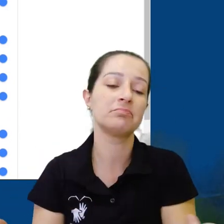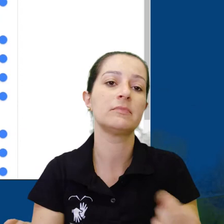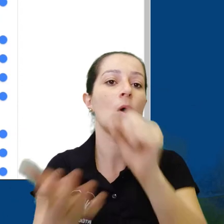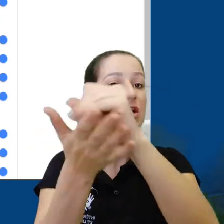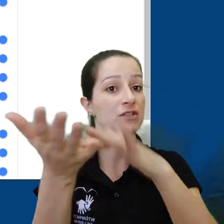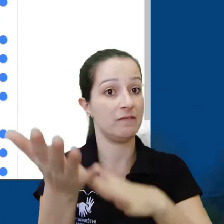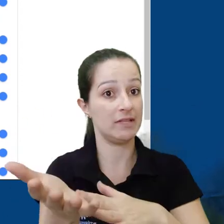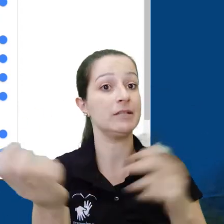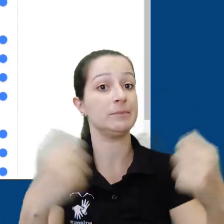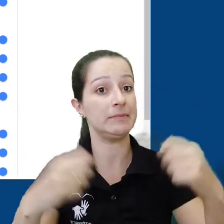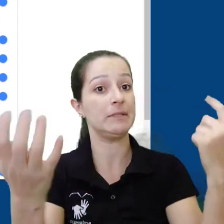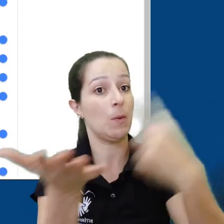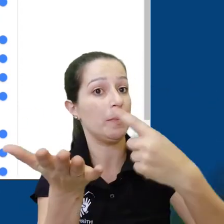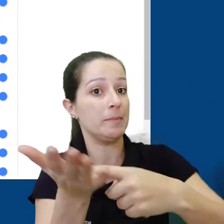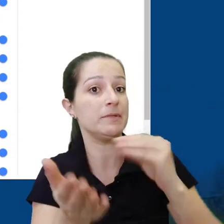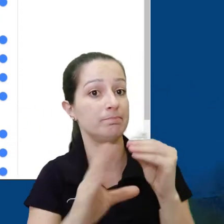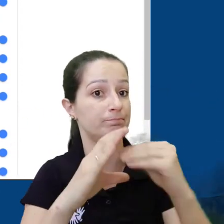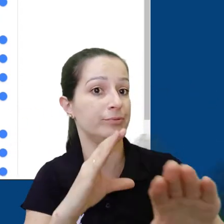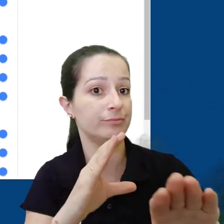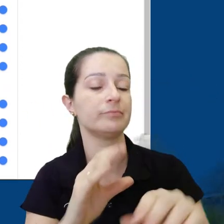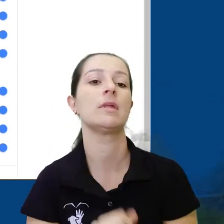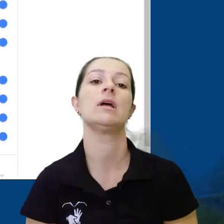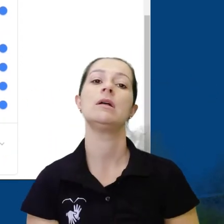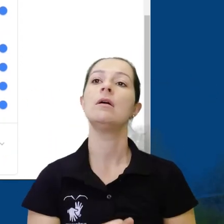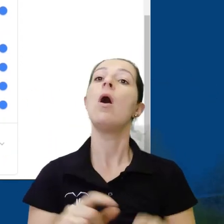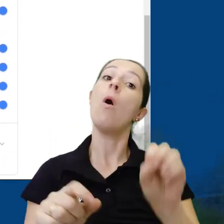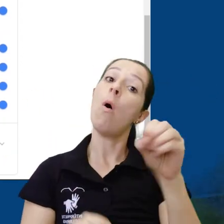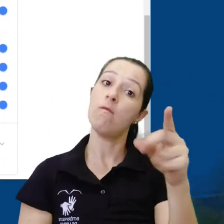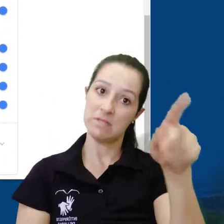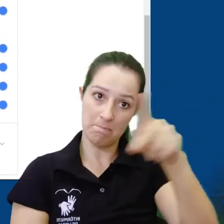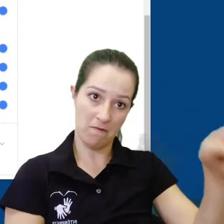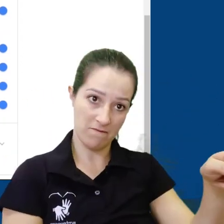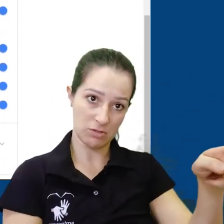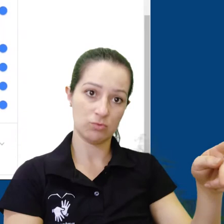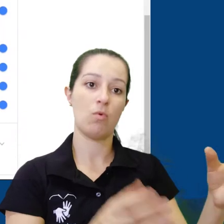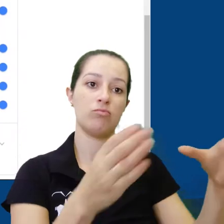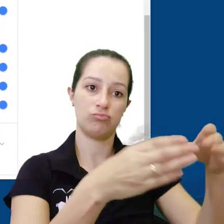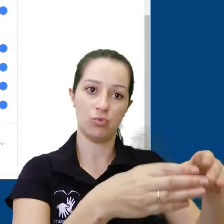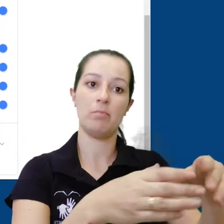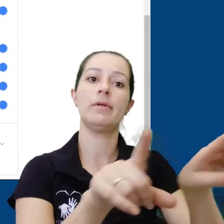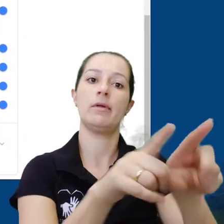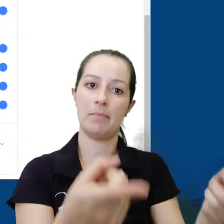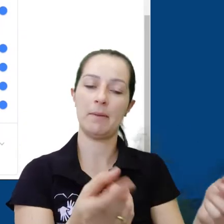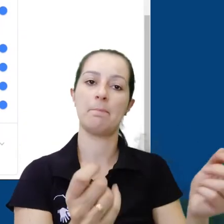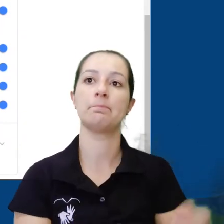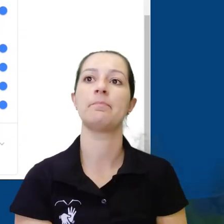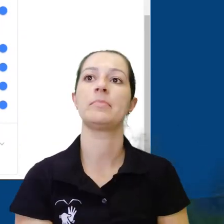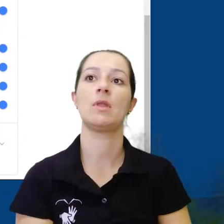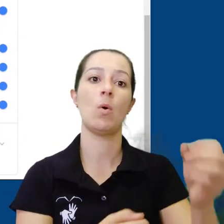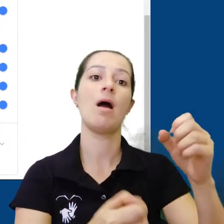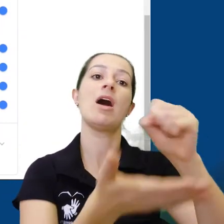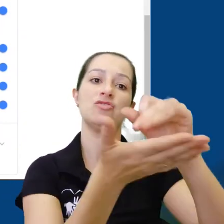e avisos de trabalho ser entregue em breve. Na sessão de turmas que você ministra, você pode ativar ou desativar as seguintes notificações.